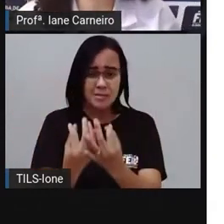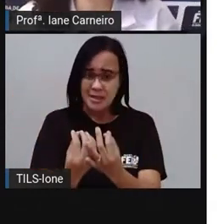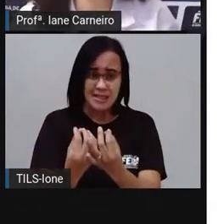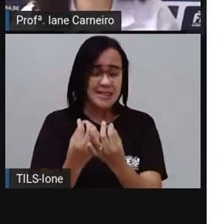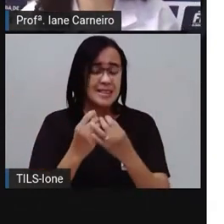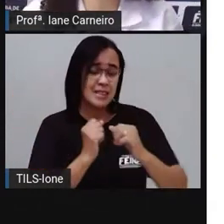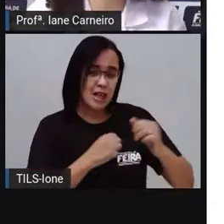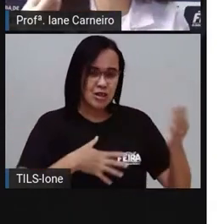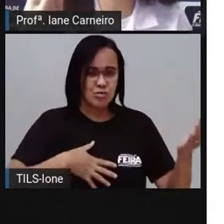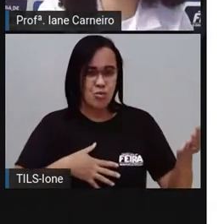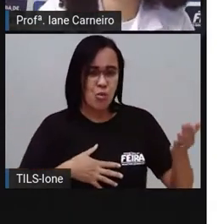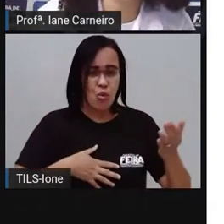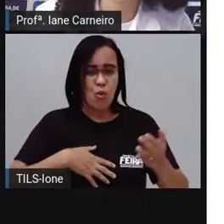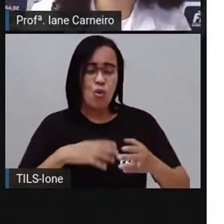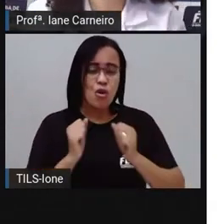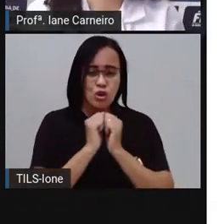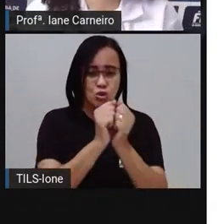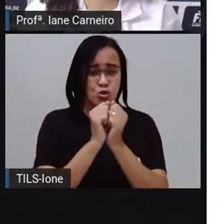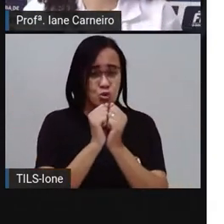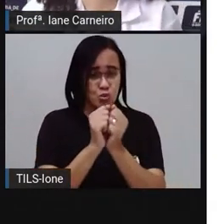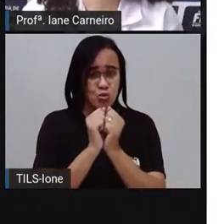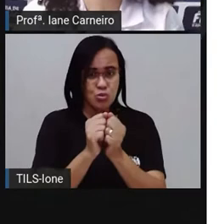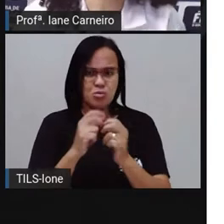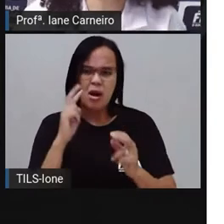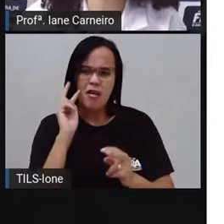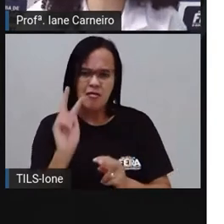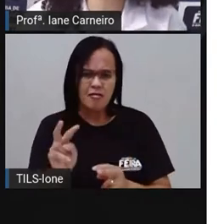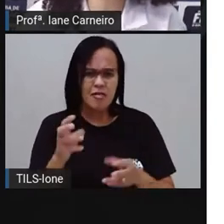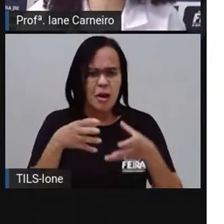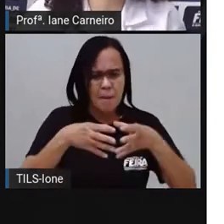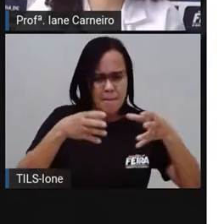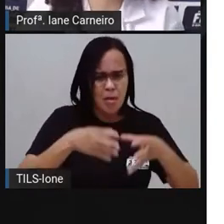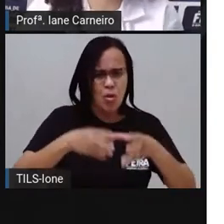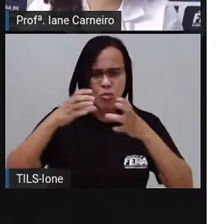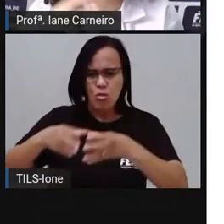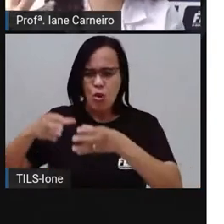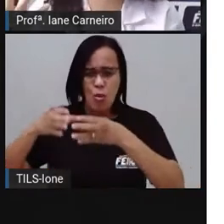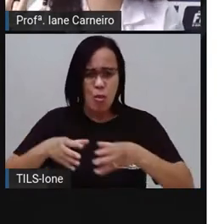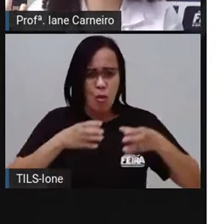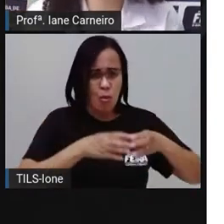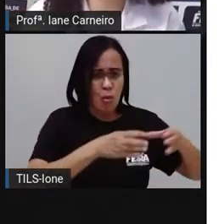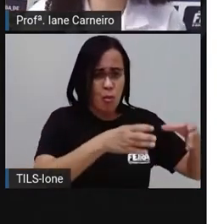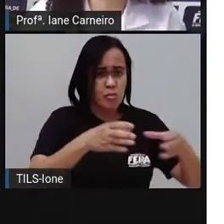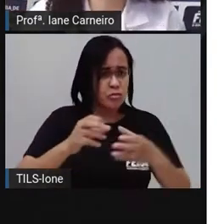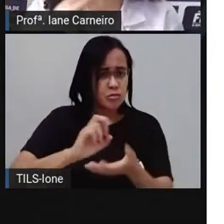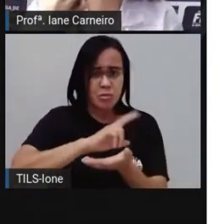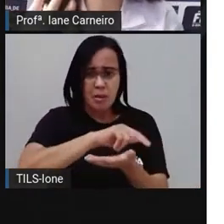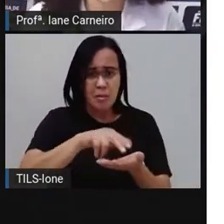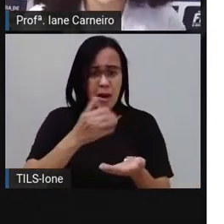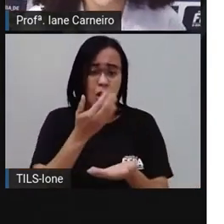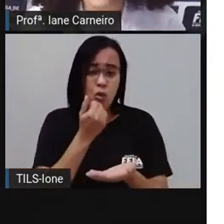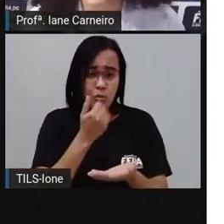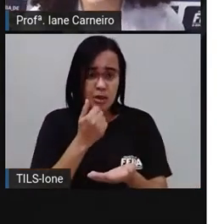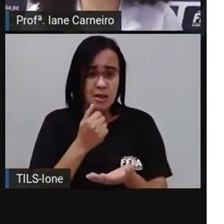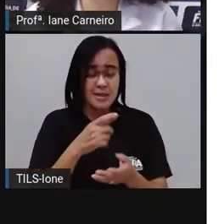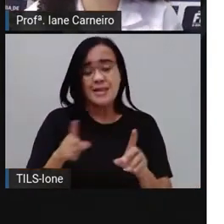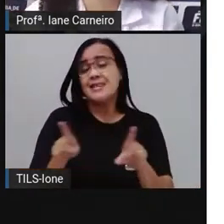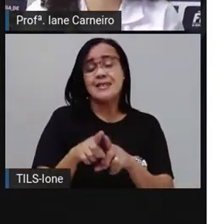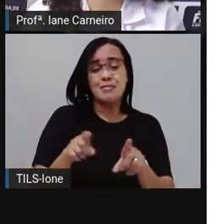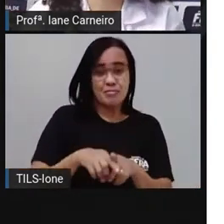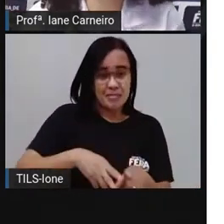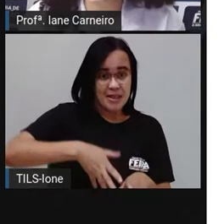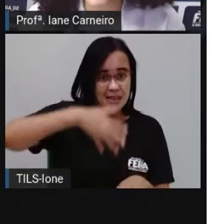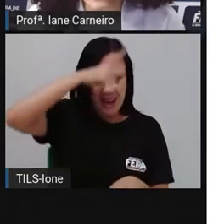bolo de aipim, de tapioca, né? A gente vê aquelas comidas, aquela galinha caipira,